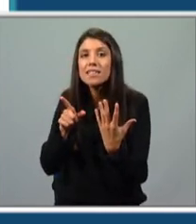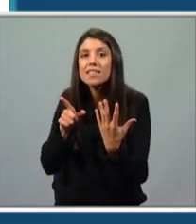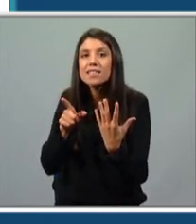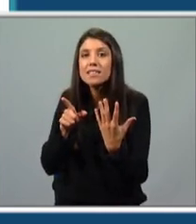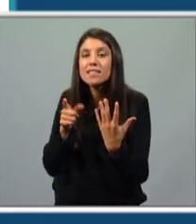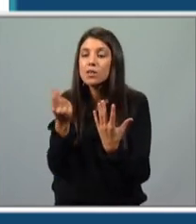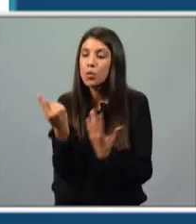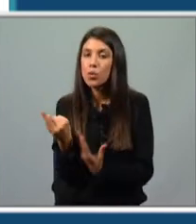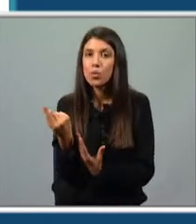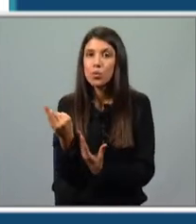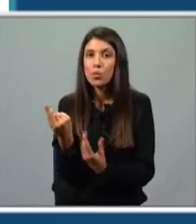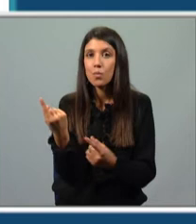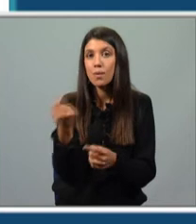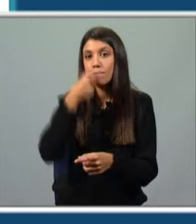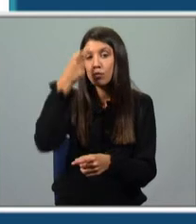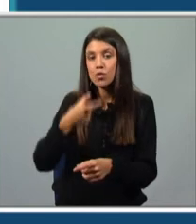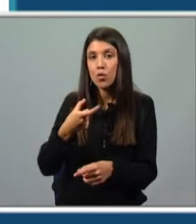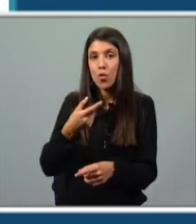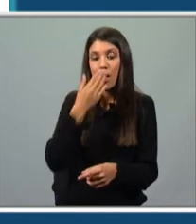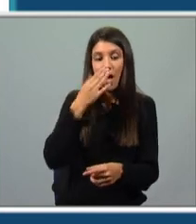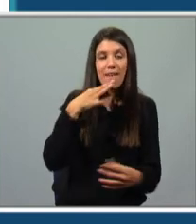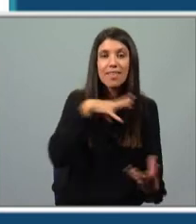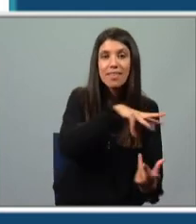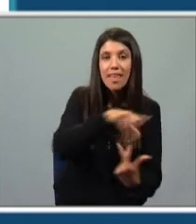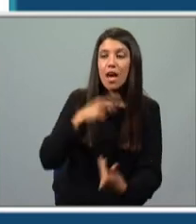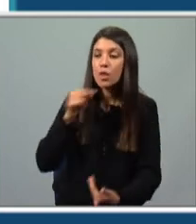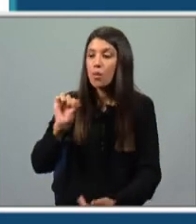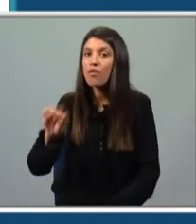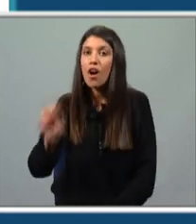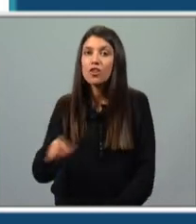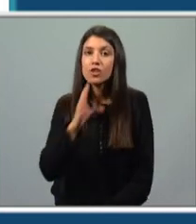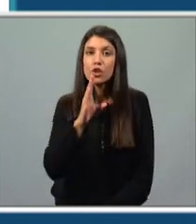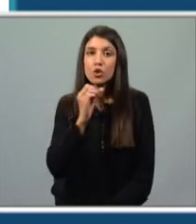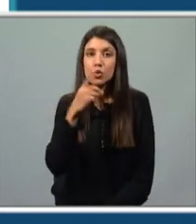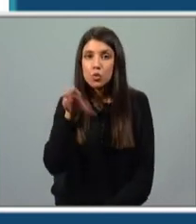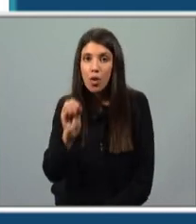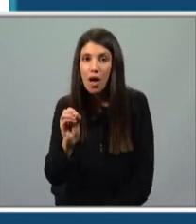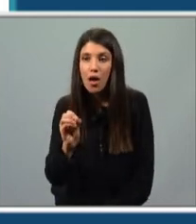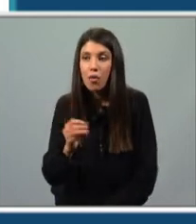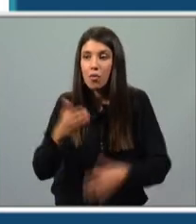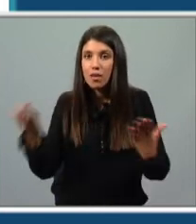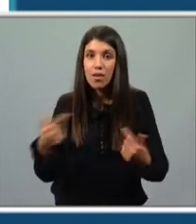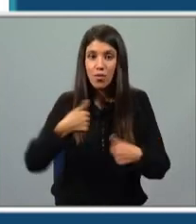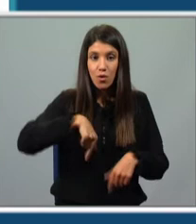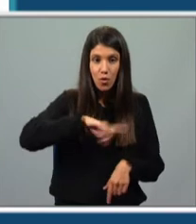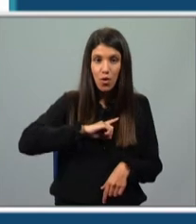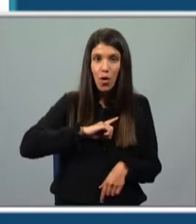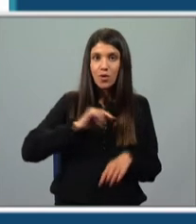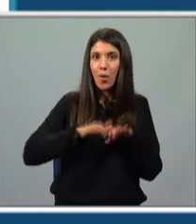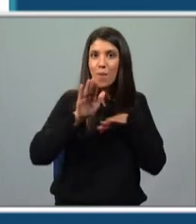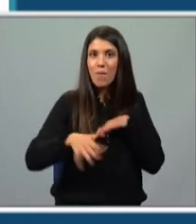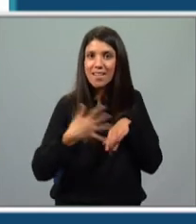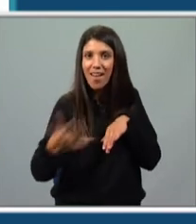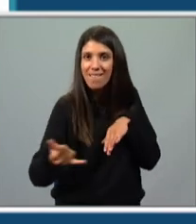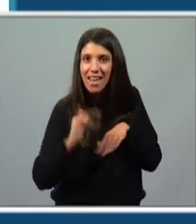um elemento terrestre de seu nome, João. E como o Fora da Caixa está sempre um passo à